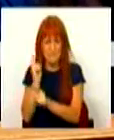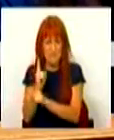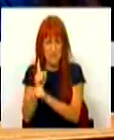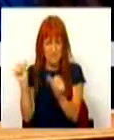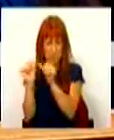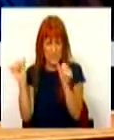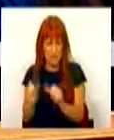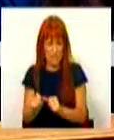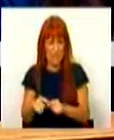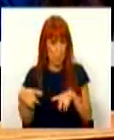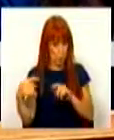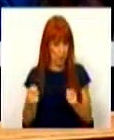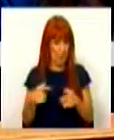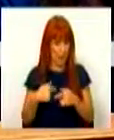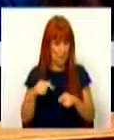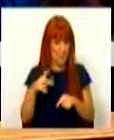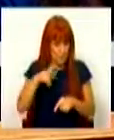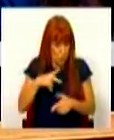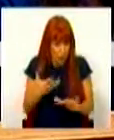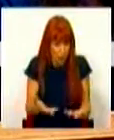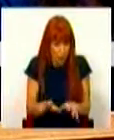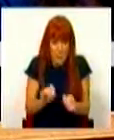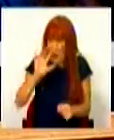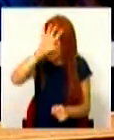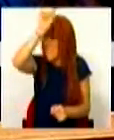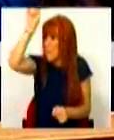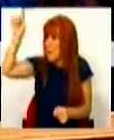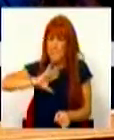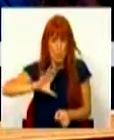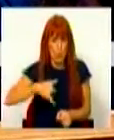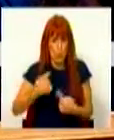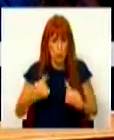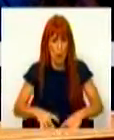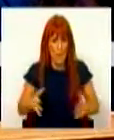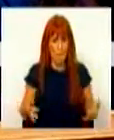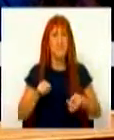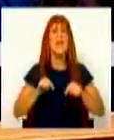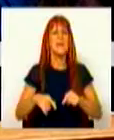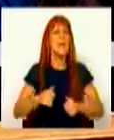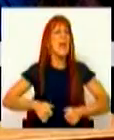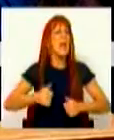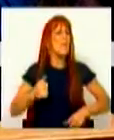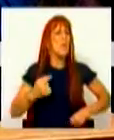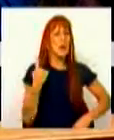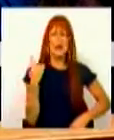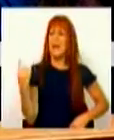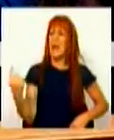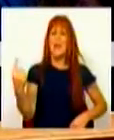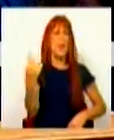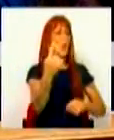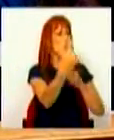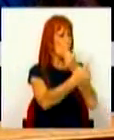mesmo. Este é um debate que se passa em Portugal, como se passa em todo o mundo. E aqui é bom que cada um